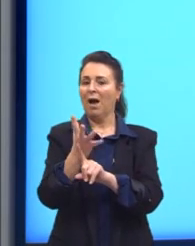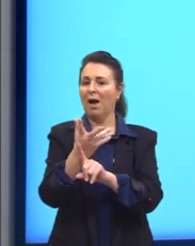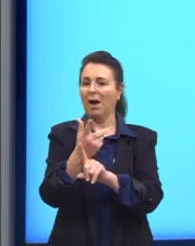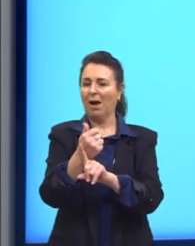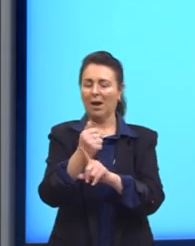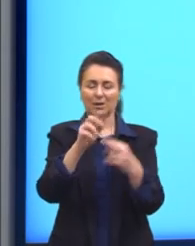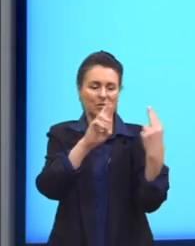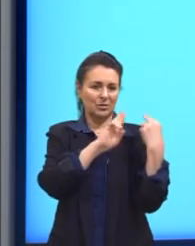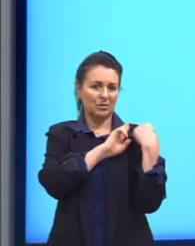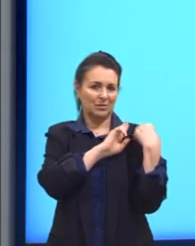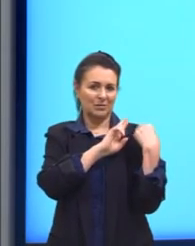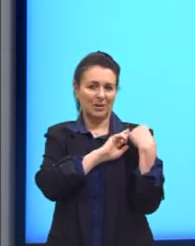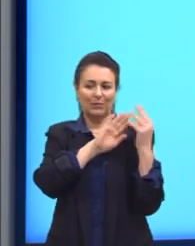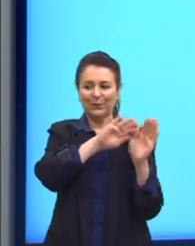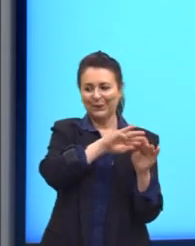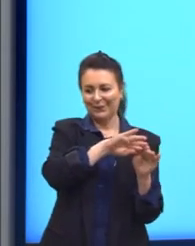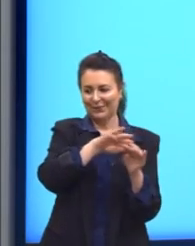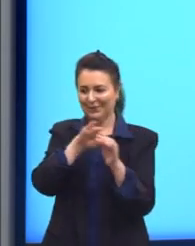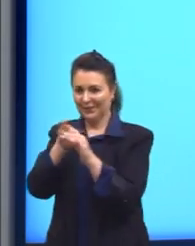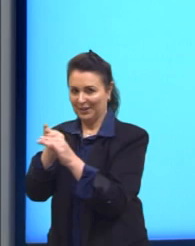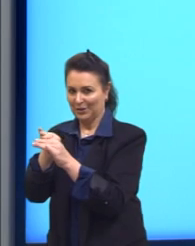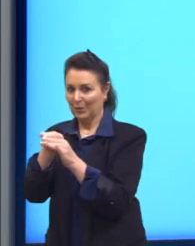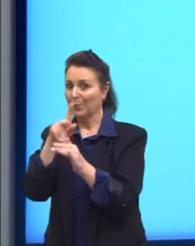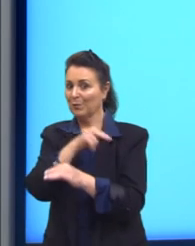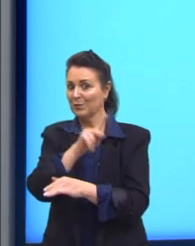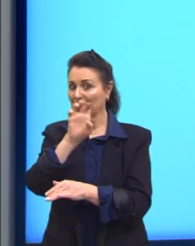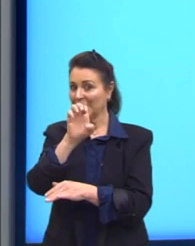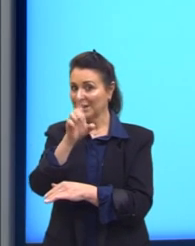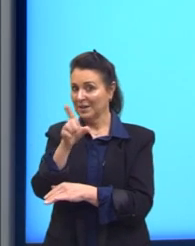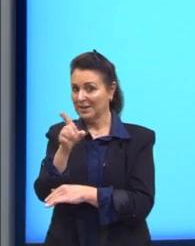E a arte a gente vai deixar com o prof. Ezequiel.